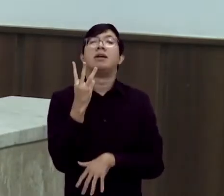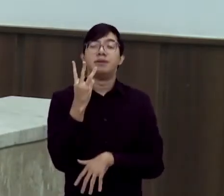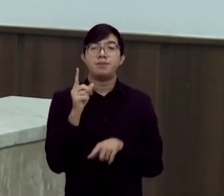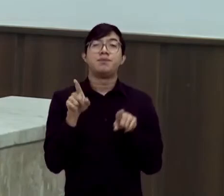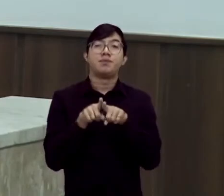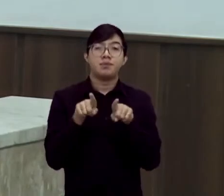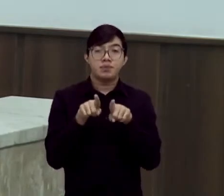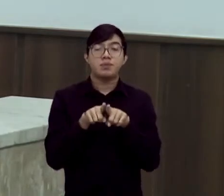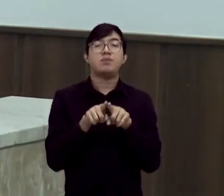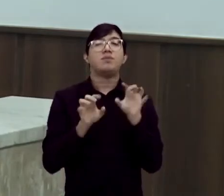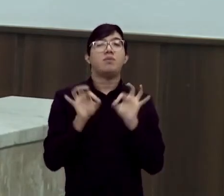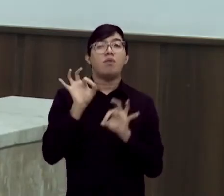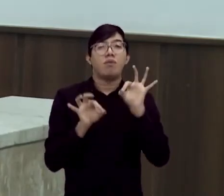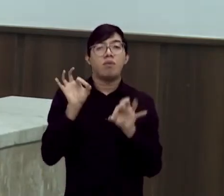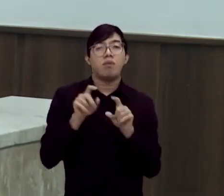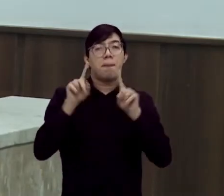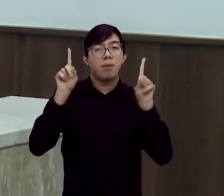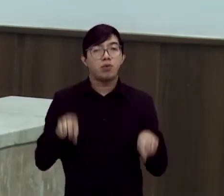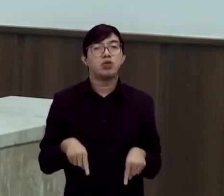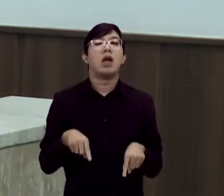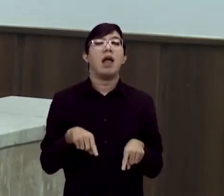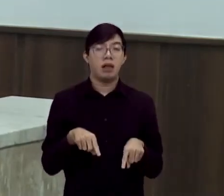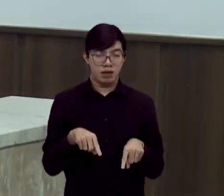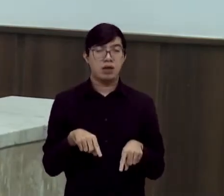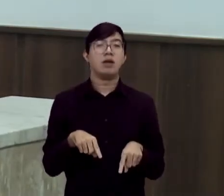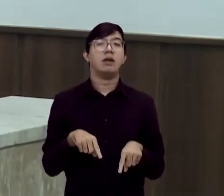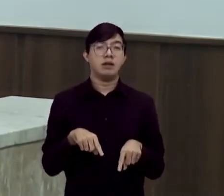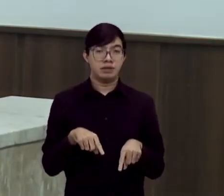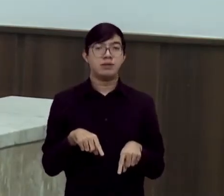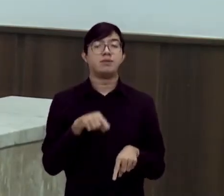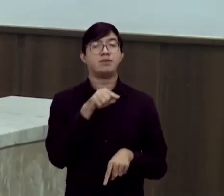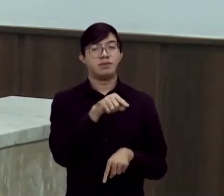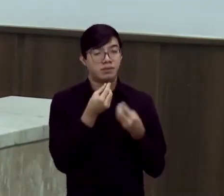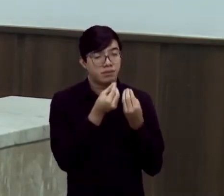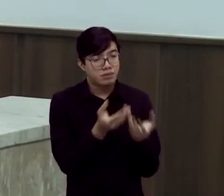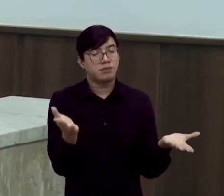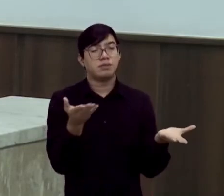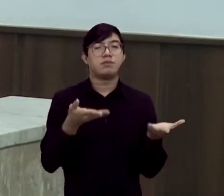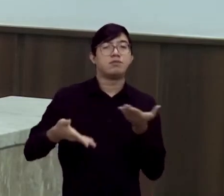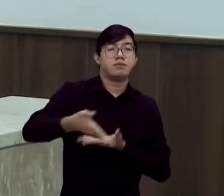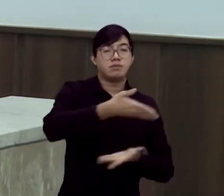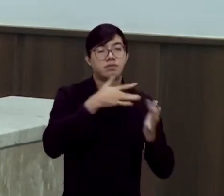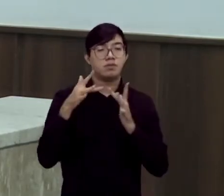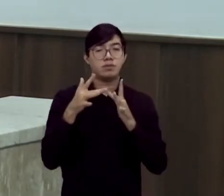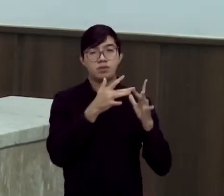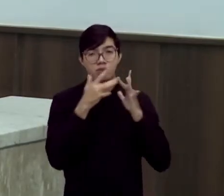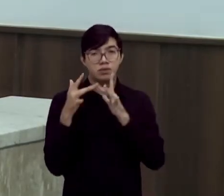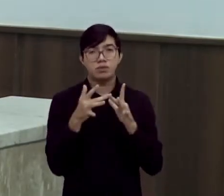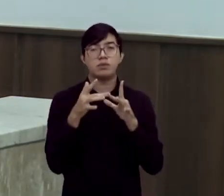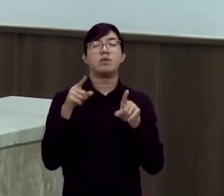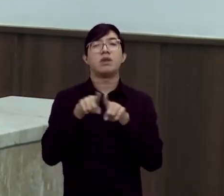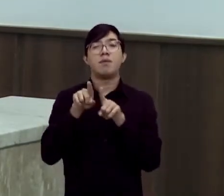busque projetos que melhorem, além da aprendizagem, a convivência, os aspectos